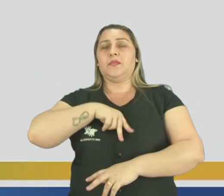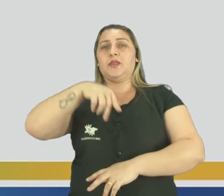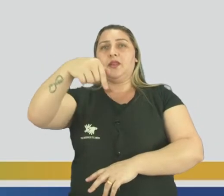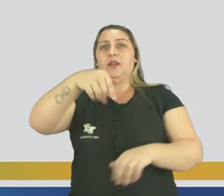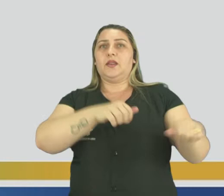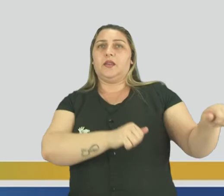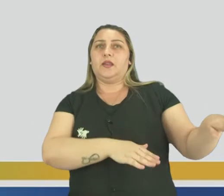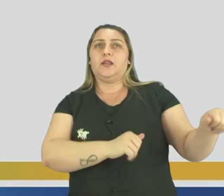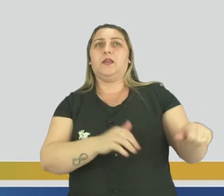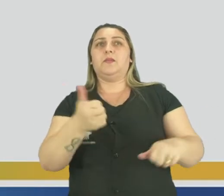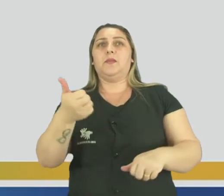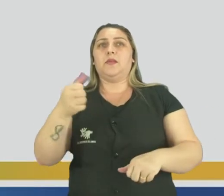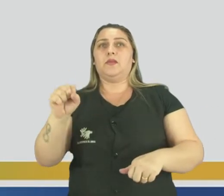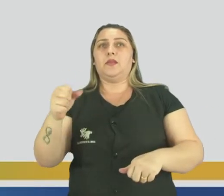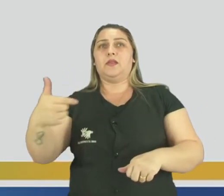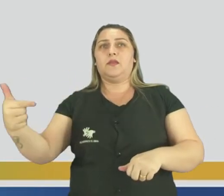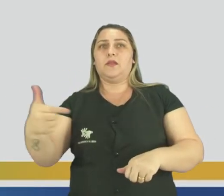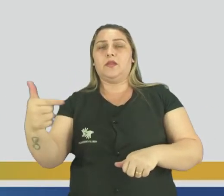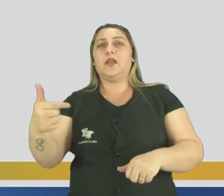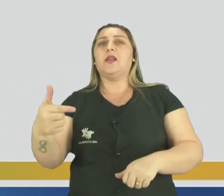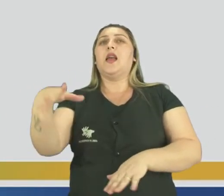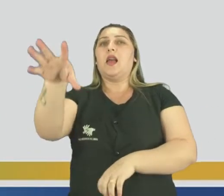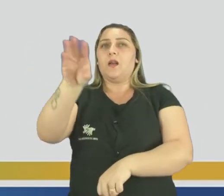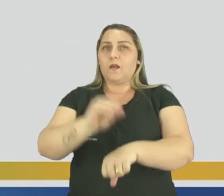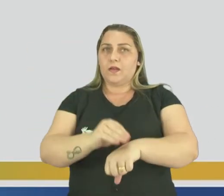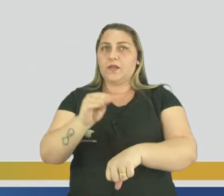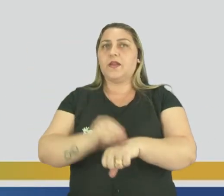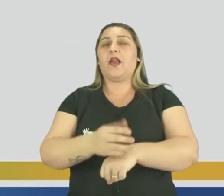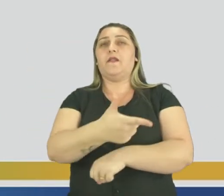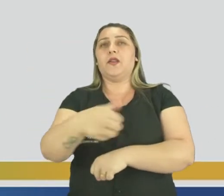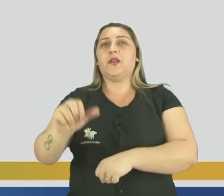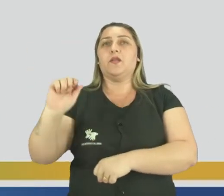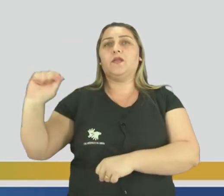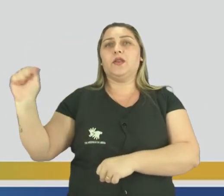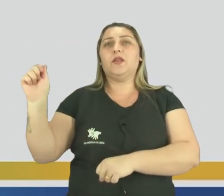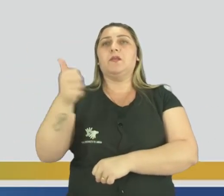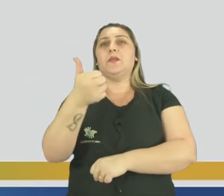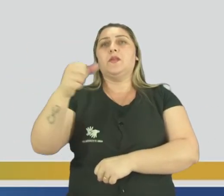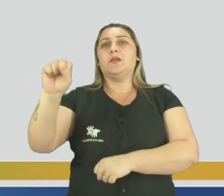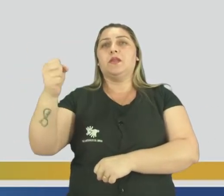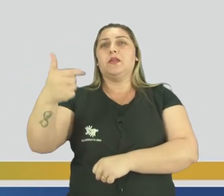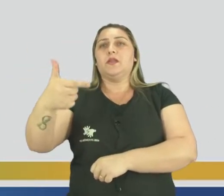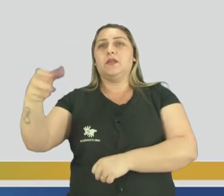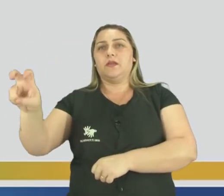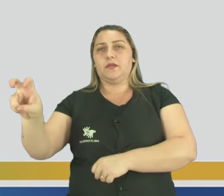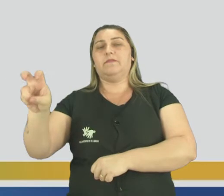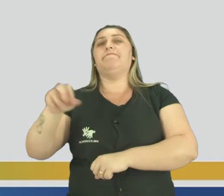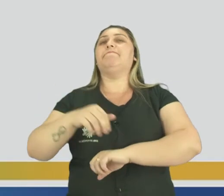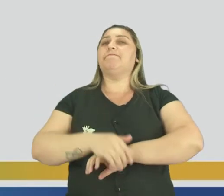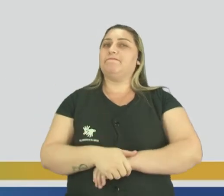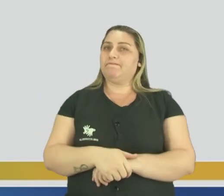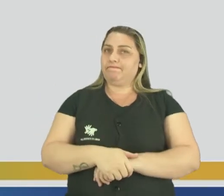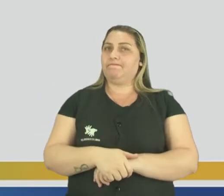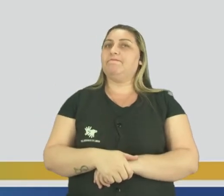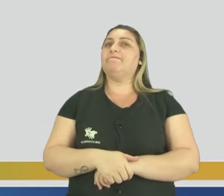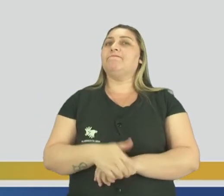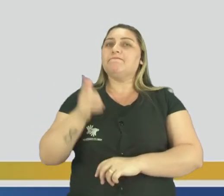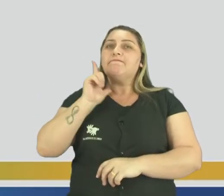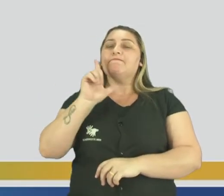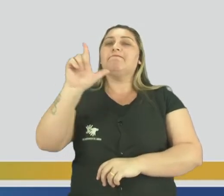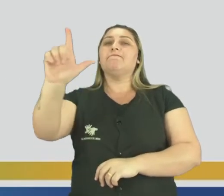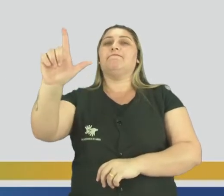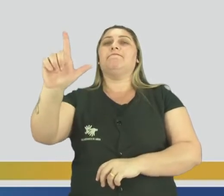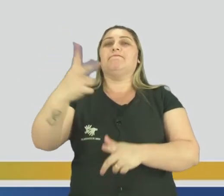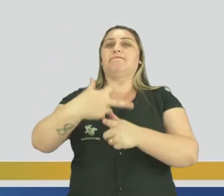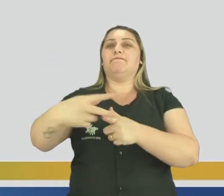setembro de 1822, sendo reconhecida em 29 de agosto de 1825. Então, conquistamos a